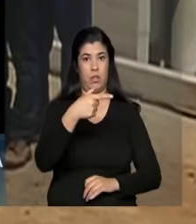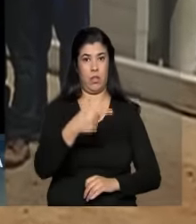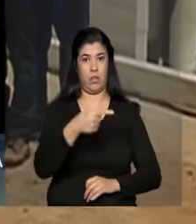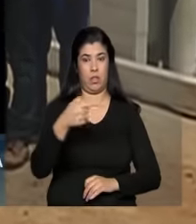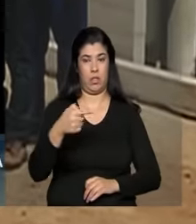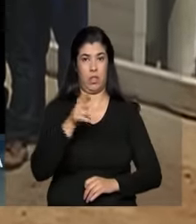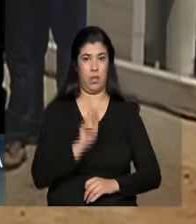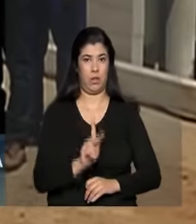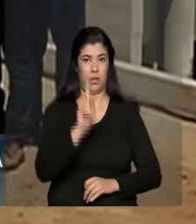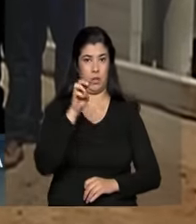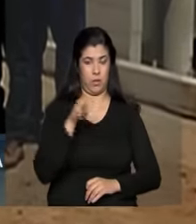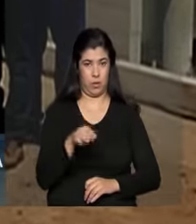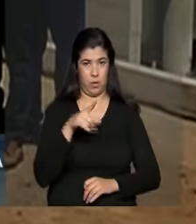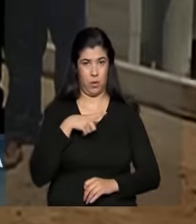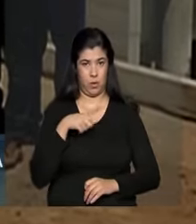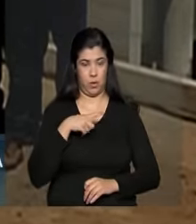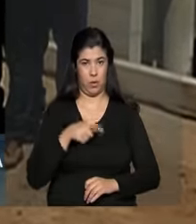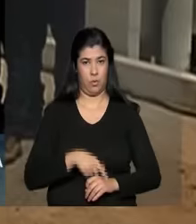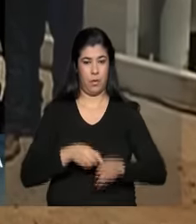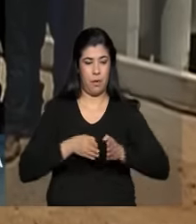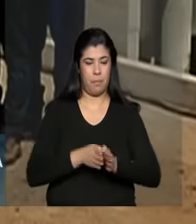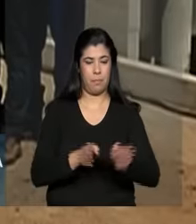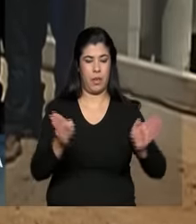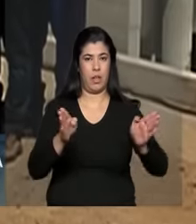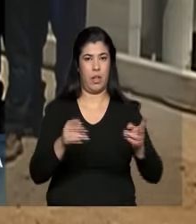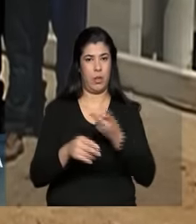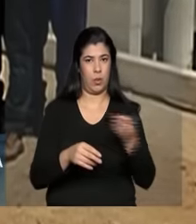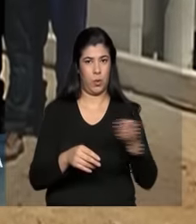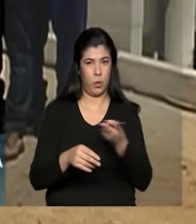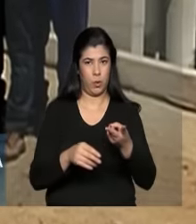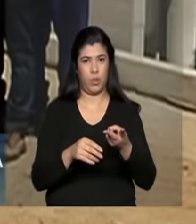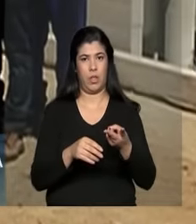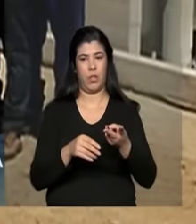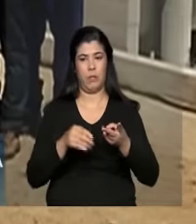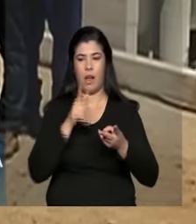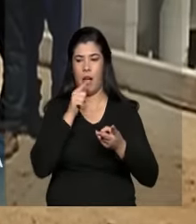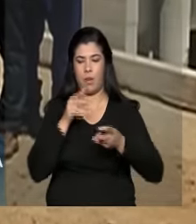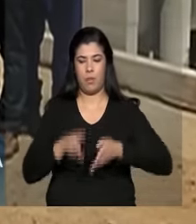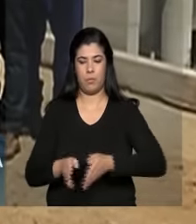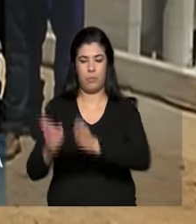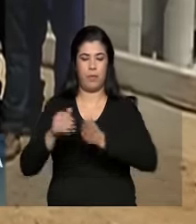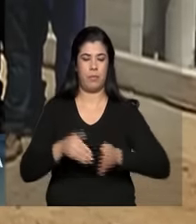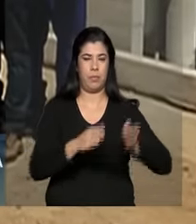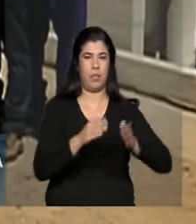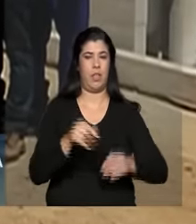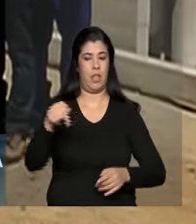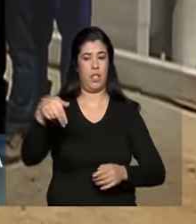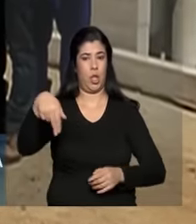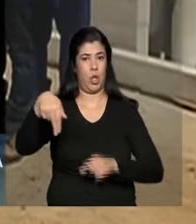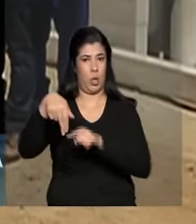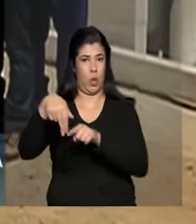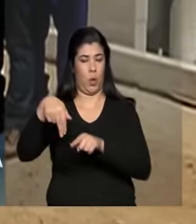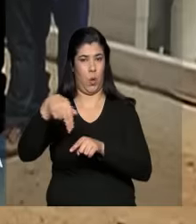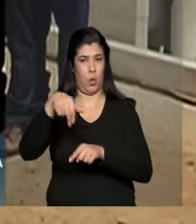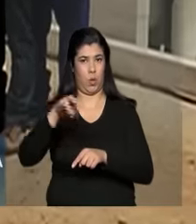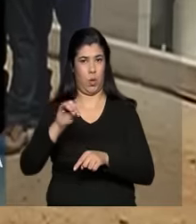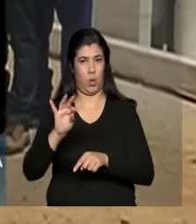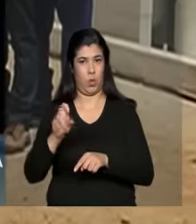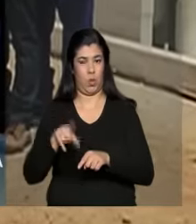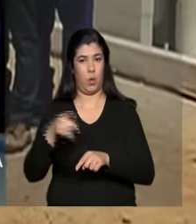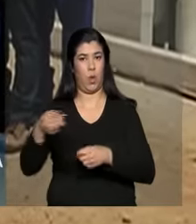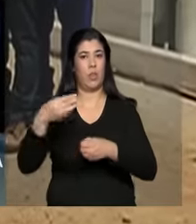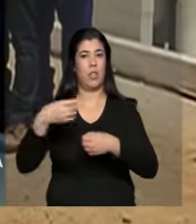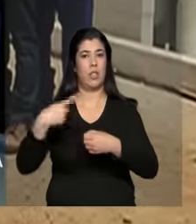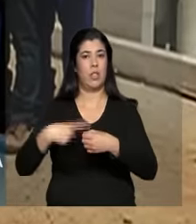quilômetros de extensão que se dividem em dois eixos de transferência de água. Os eixos norte, essa estação de bombeamento em